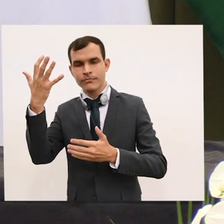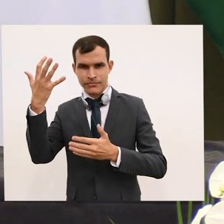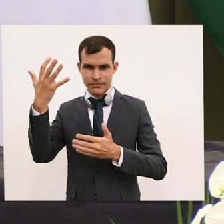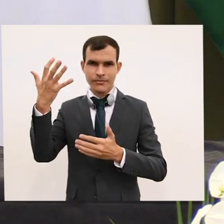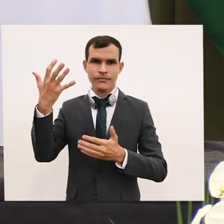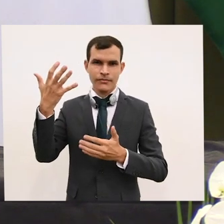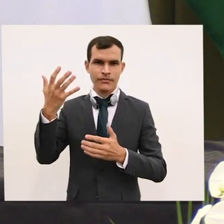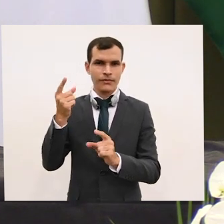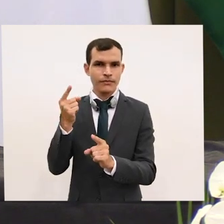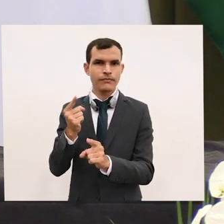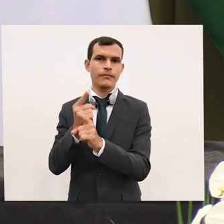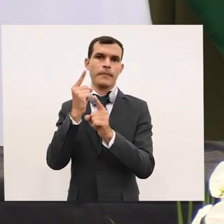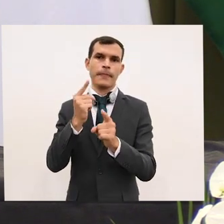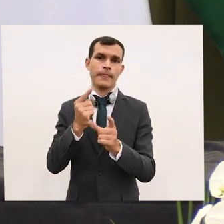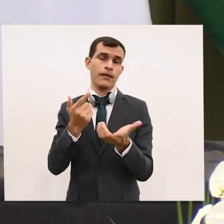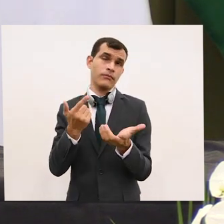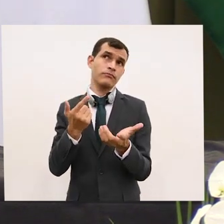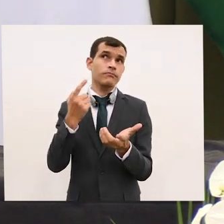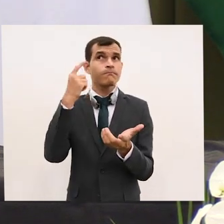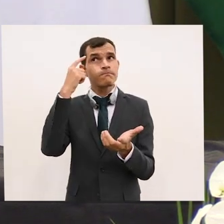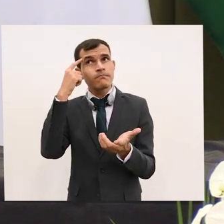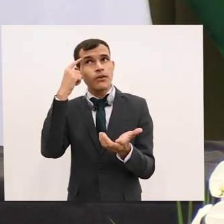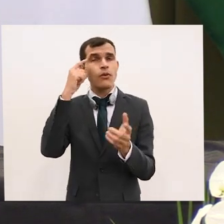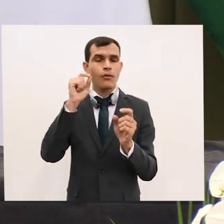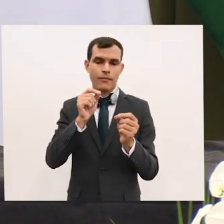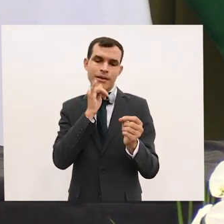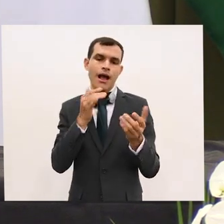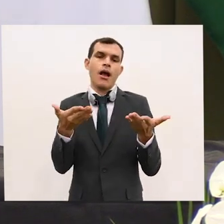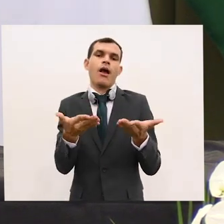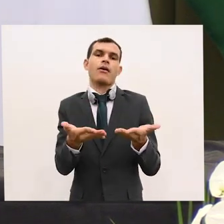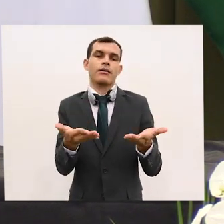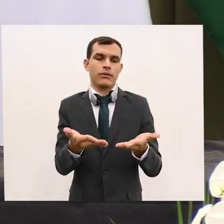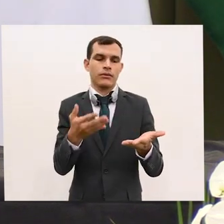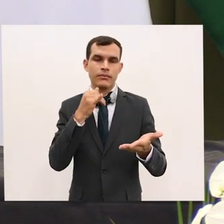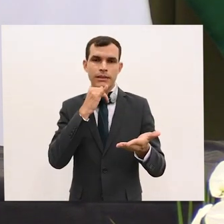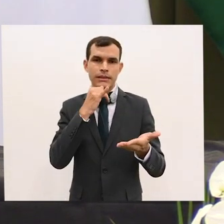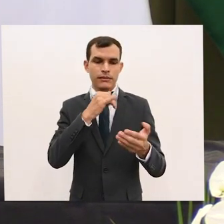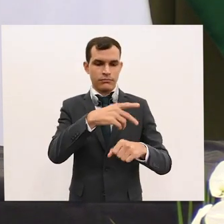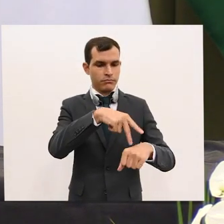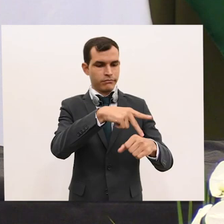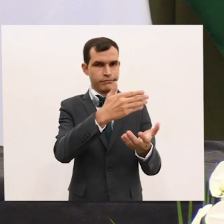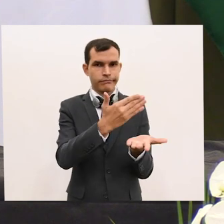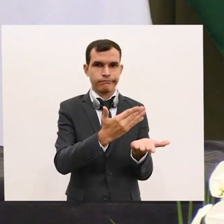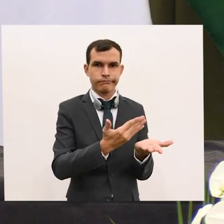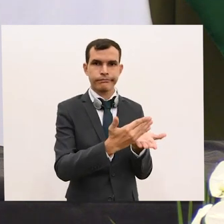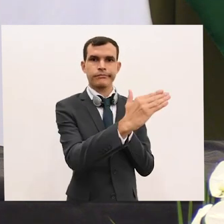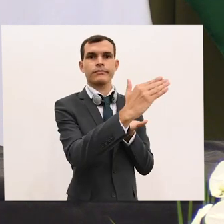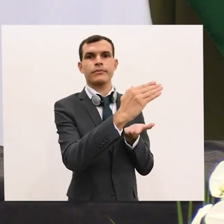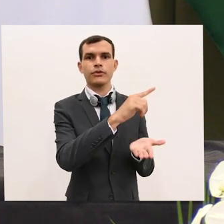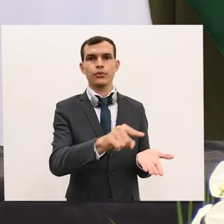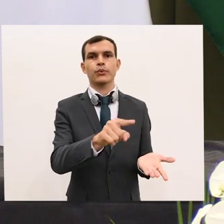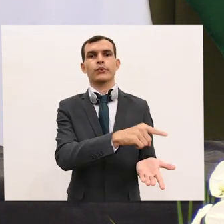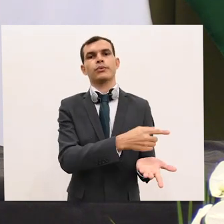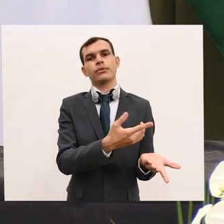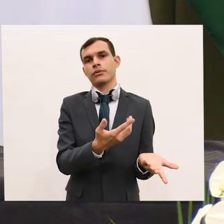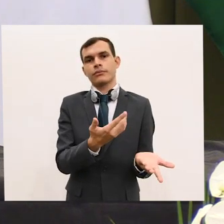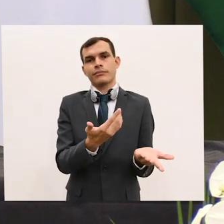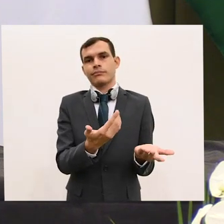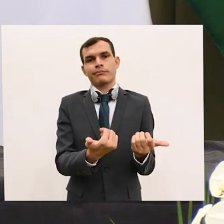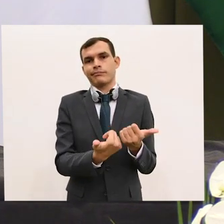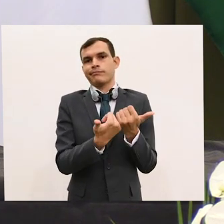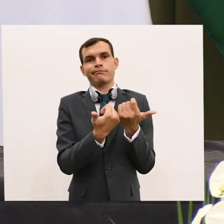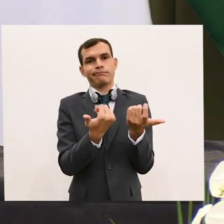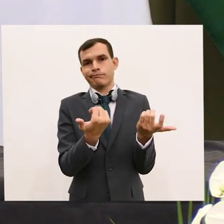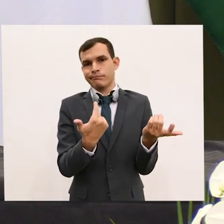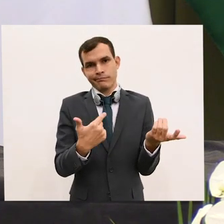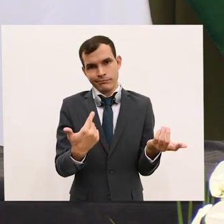Eu penso que a exclusão nesse momento não nos ajuda a encontrar uma solução para o problema